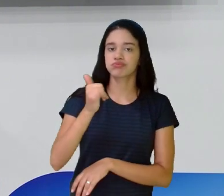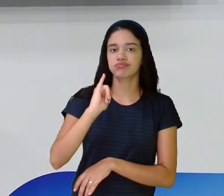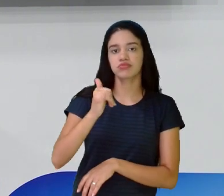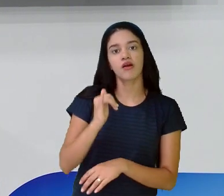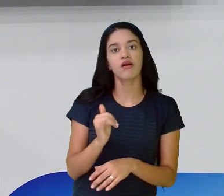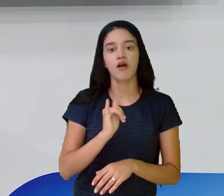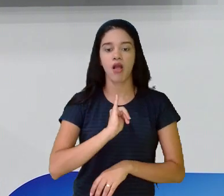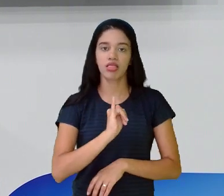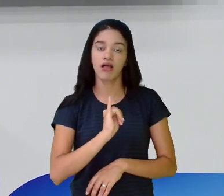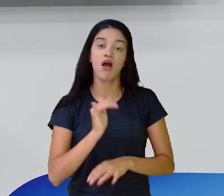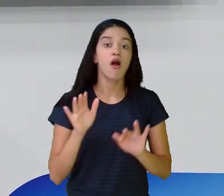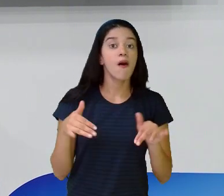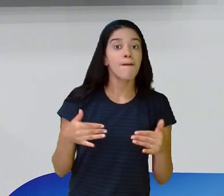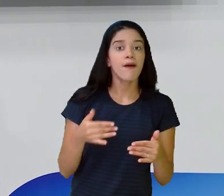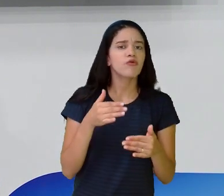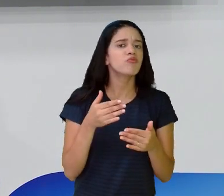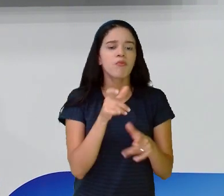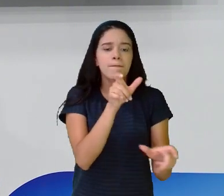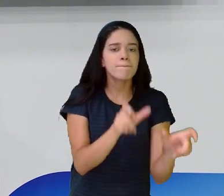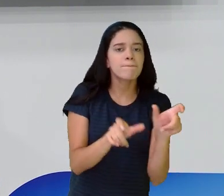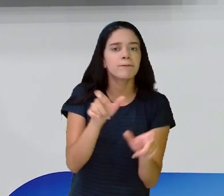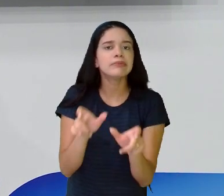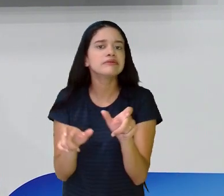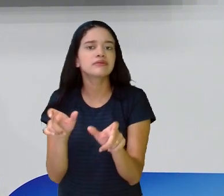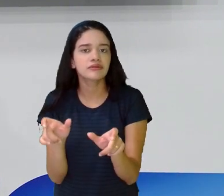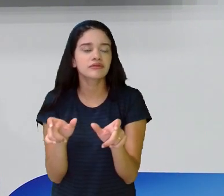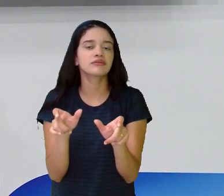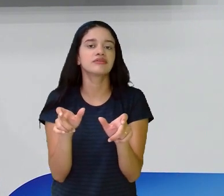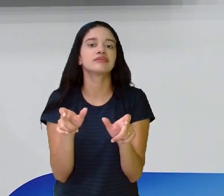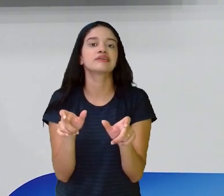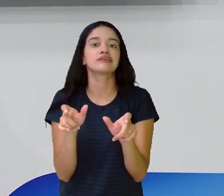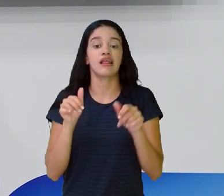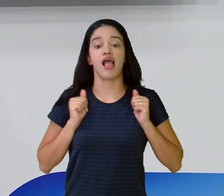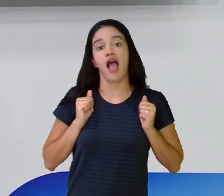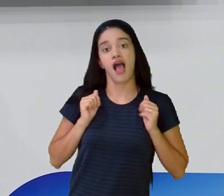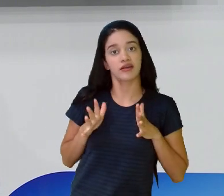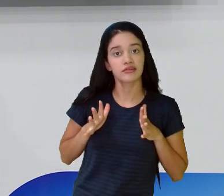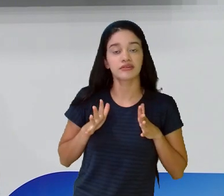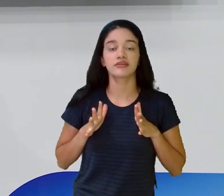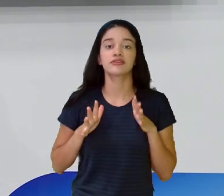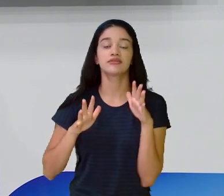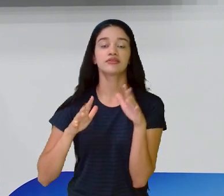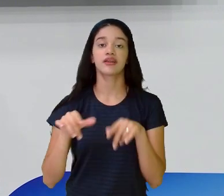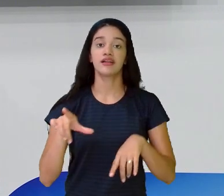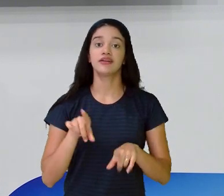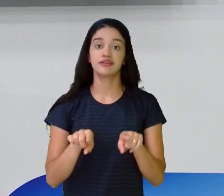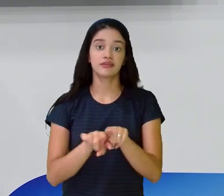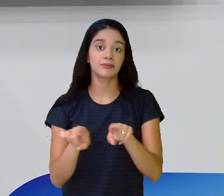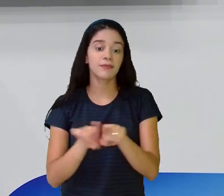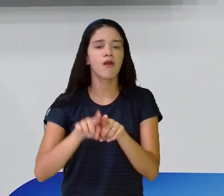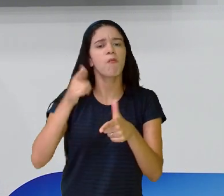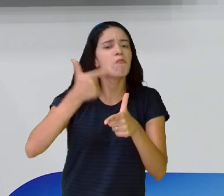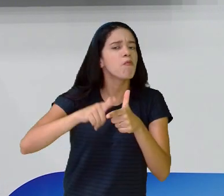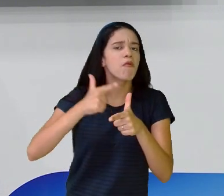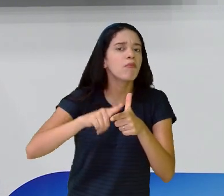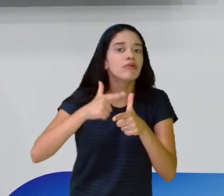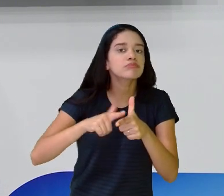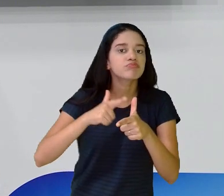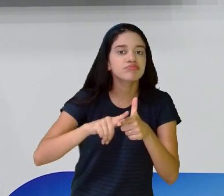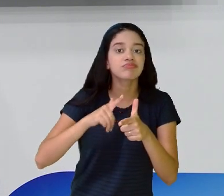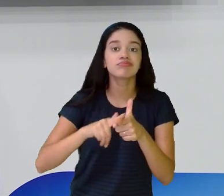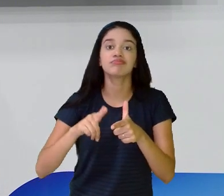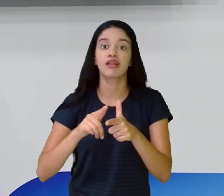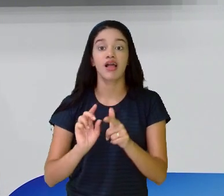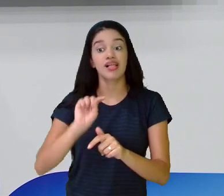quais são os personagens, quais são os elementos da lei que estão fazendo a ação, que estão aí tendo a problemática e que vai chegar a uma